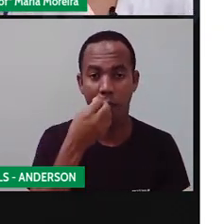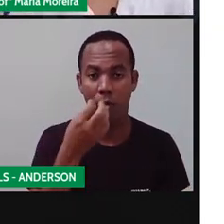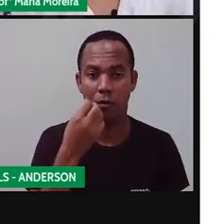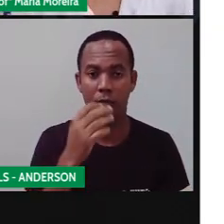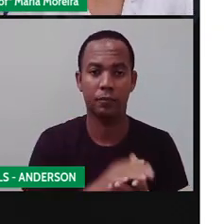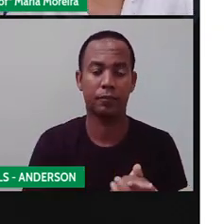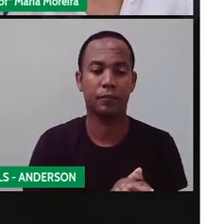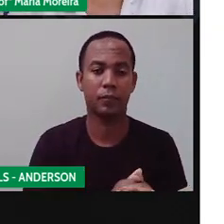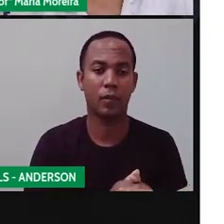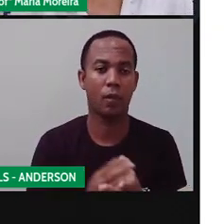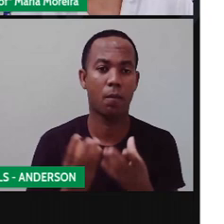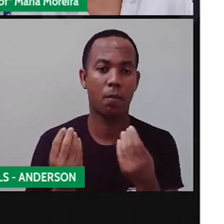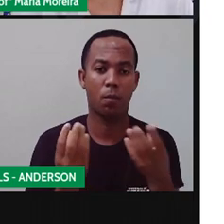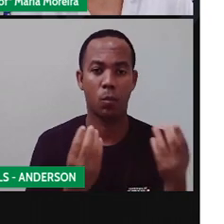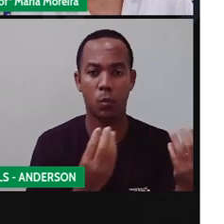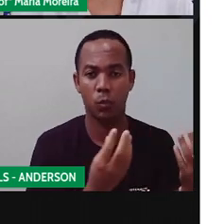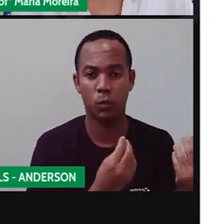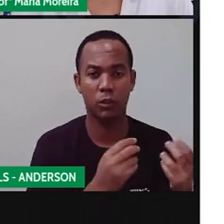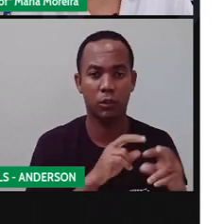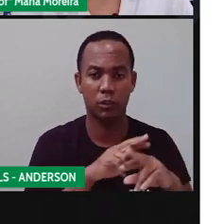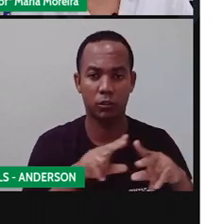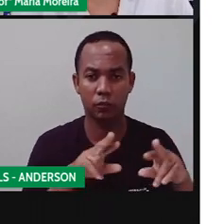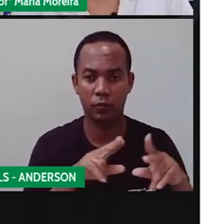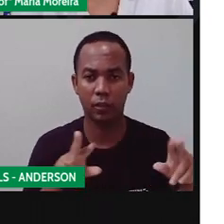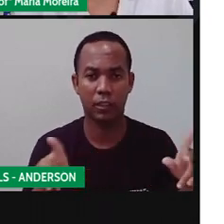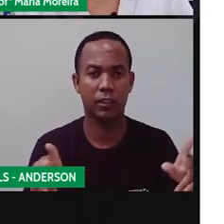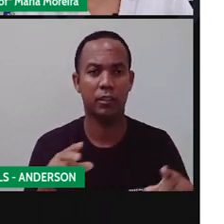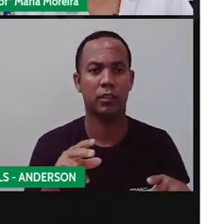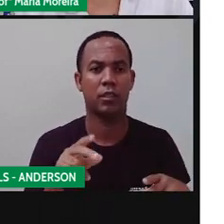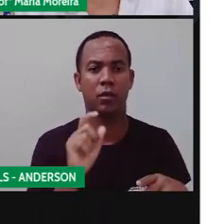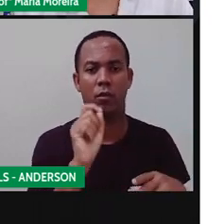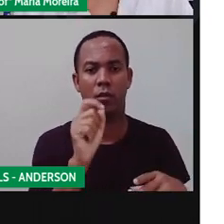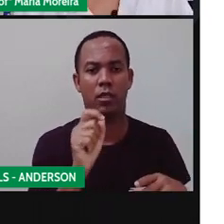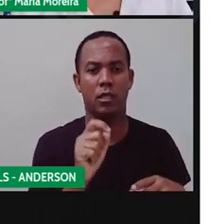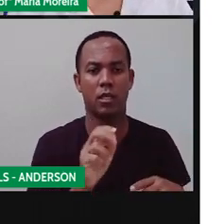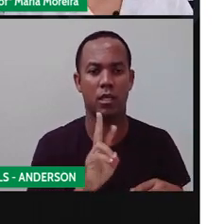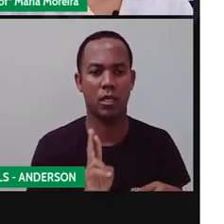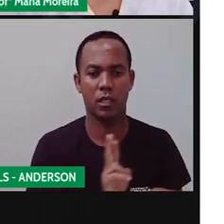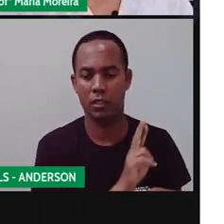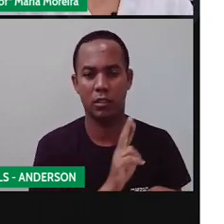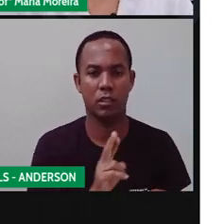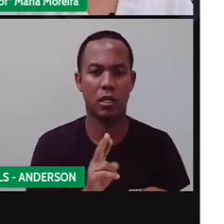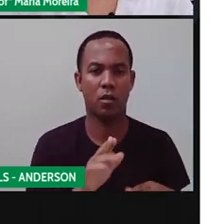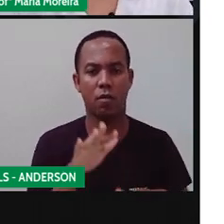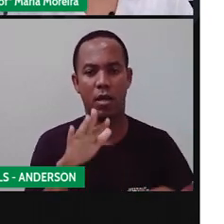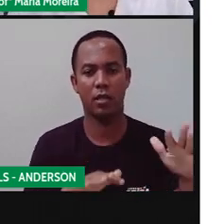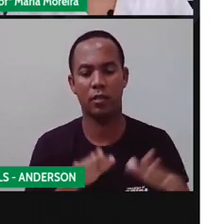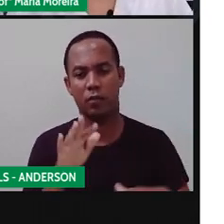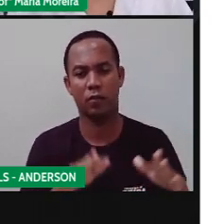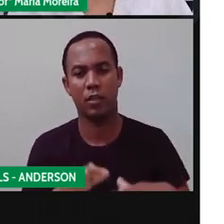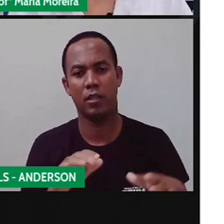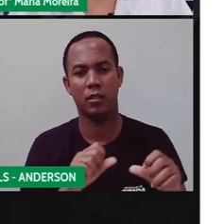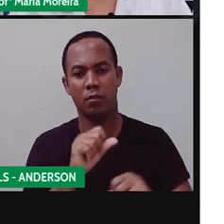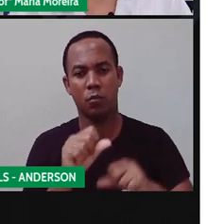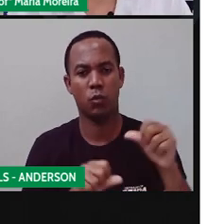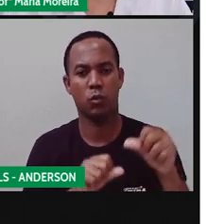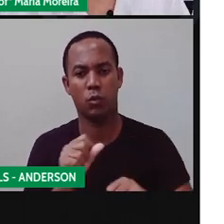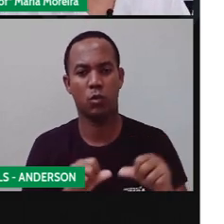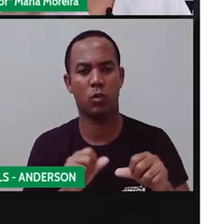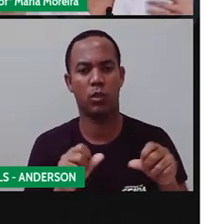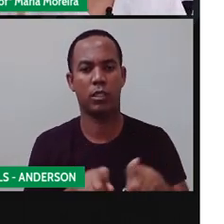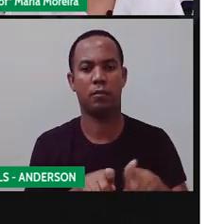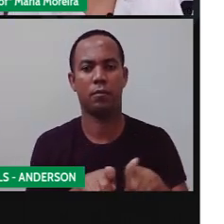Bom, o acervo de espécies vegetais utilizadas nos rituais africanos sofreu, né? Algumas influências,